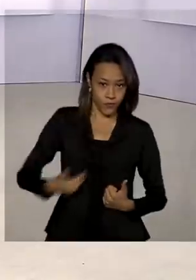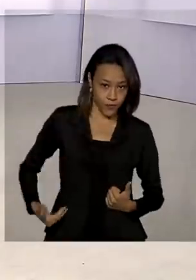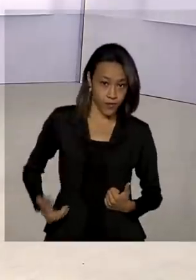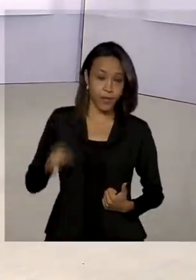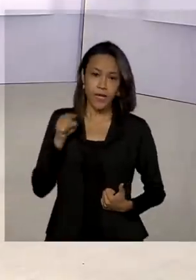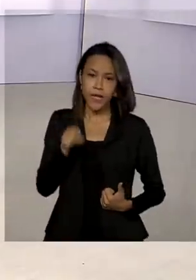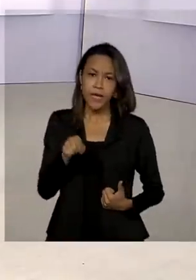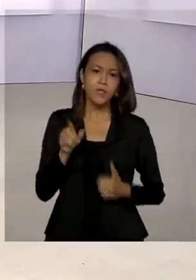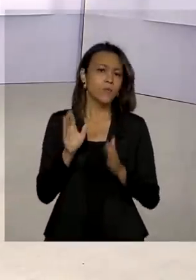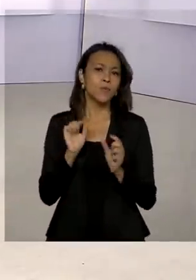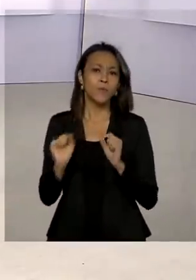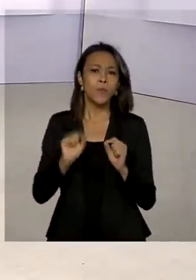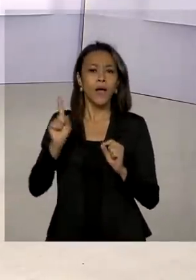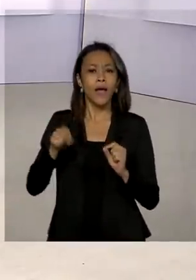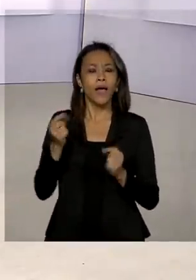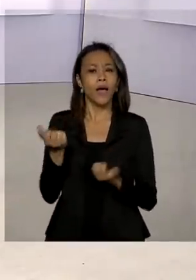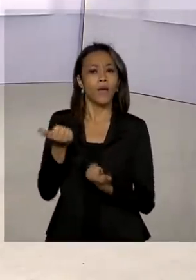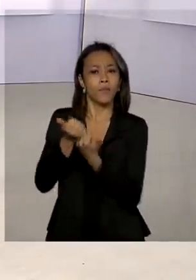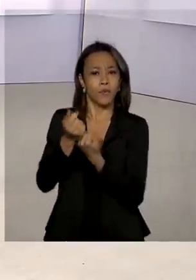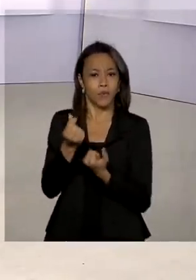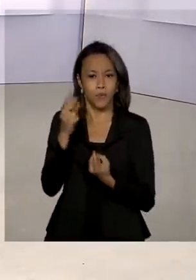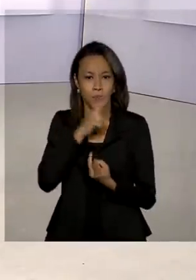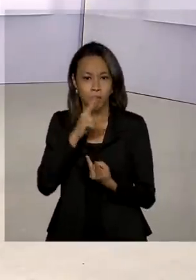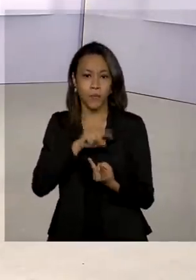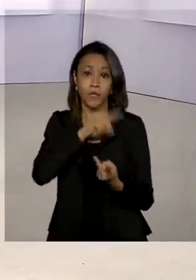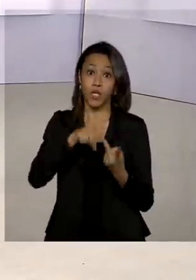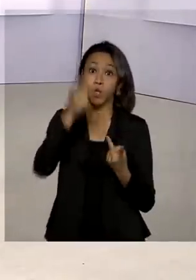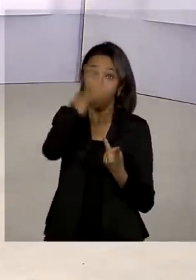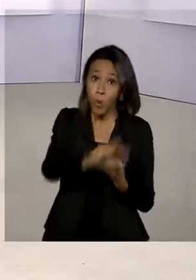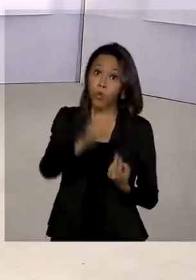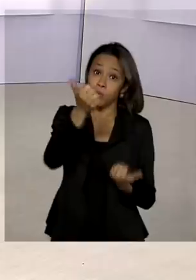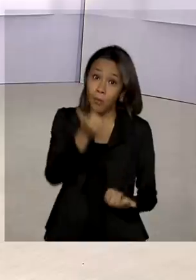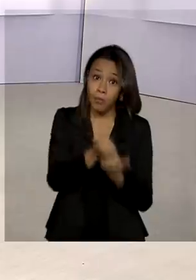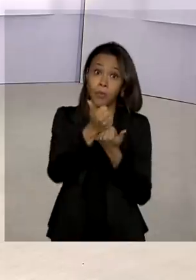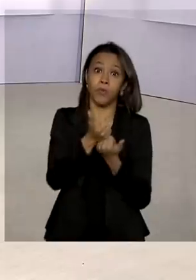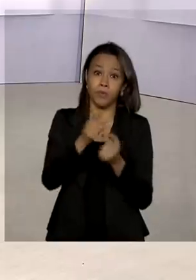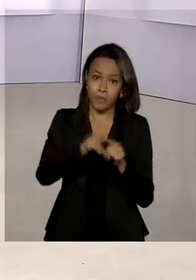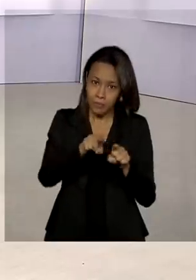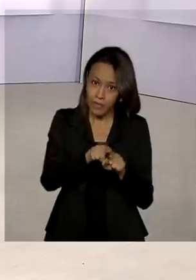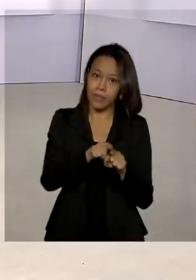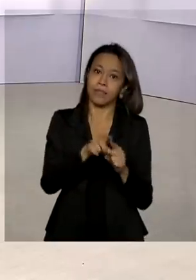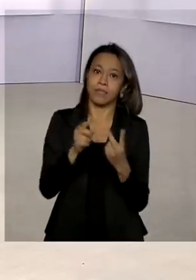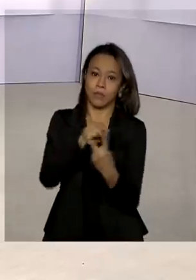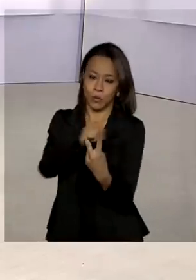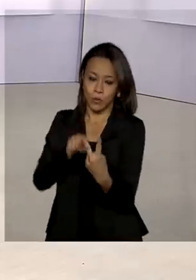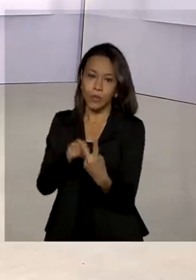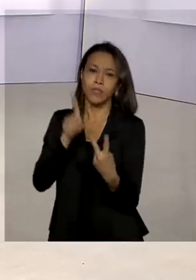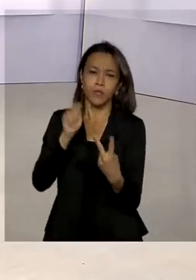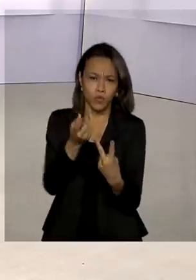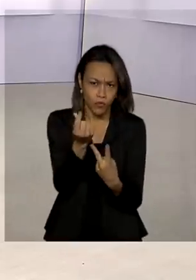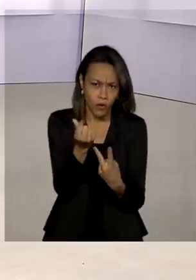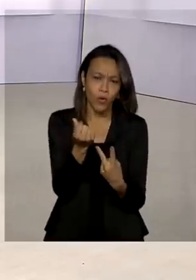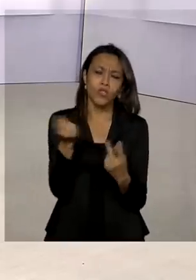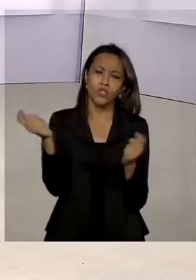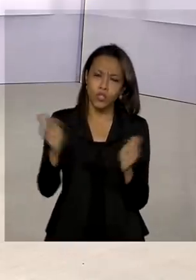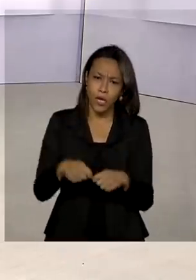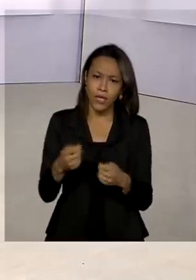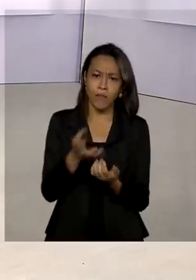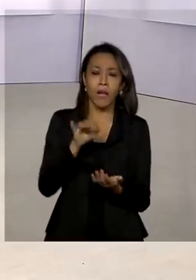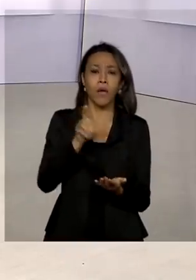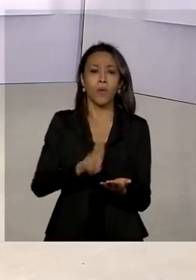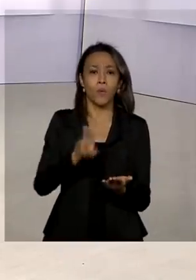contempla parcelas do auxílio emergencial e do auxílio emergencial extensão. Os valores já podem ser movimentados pelo